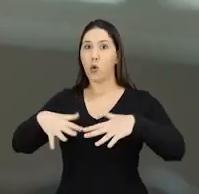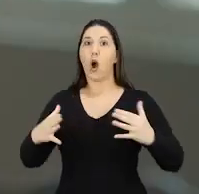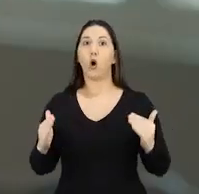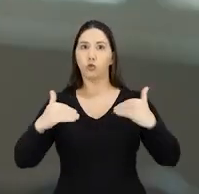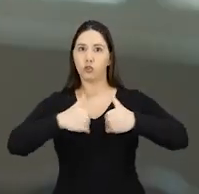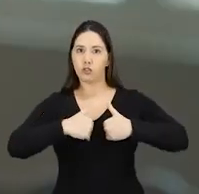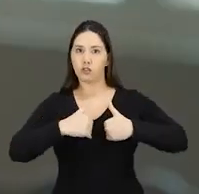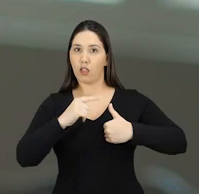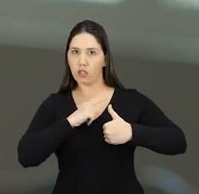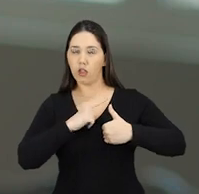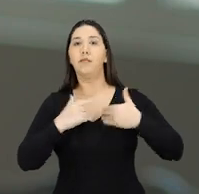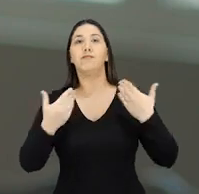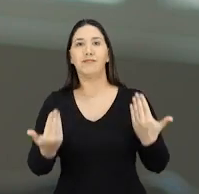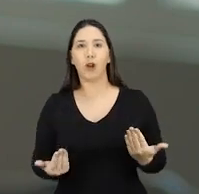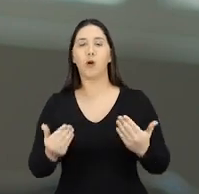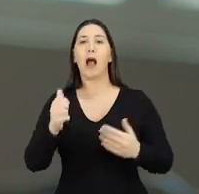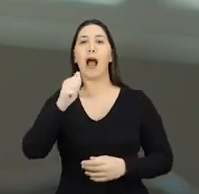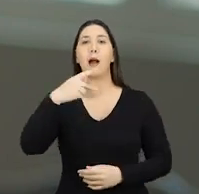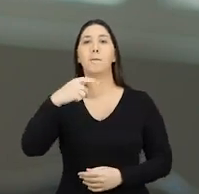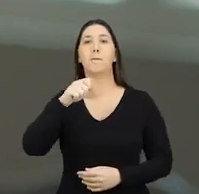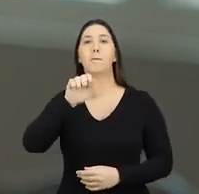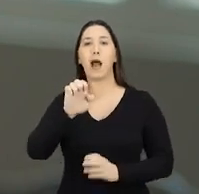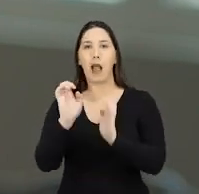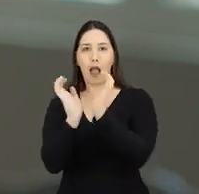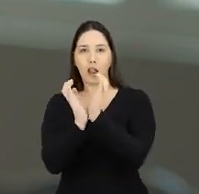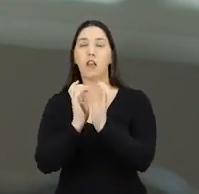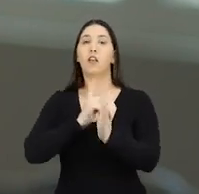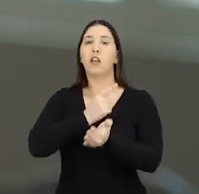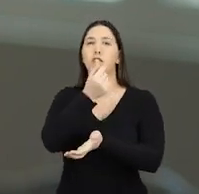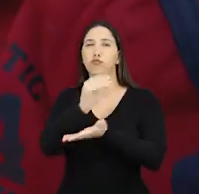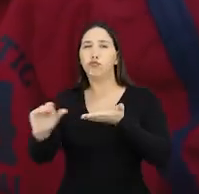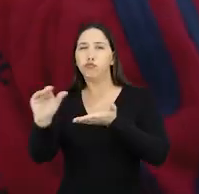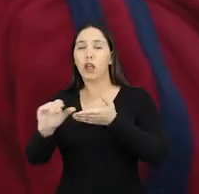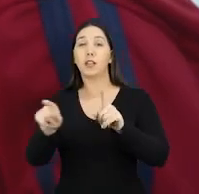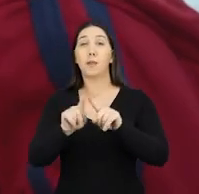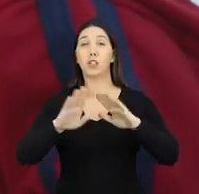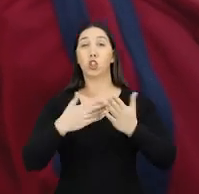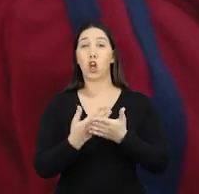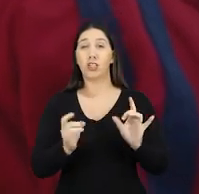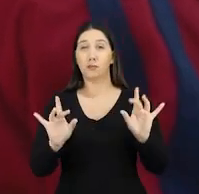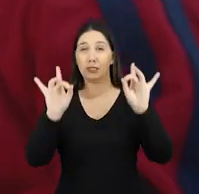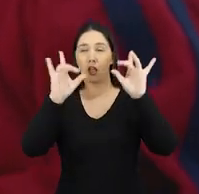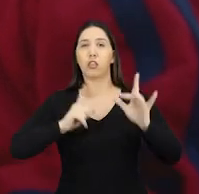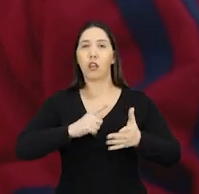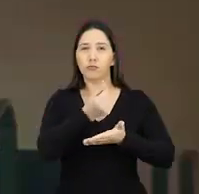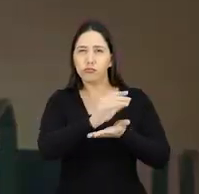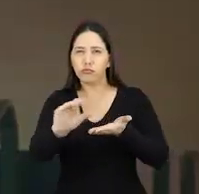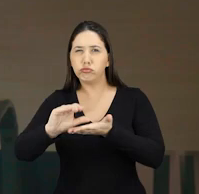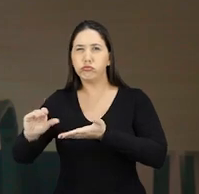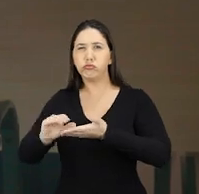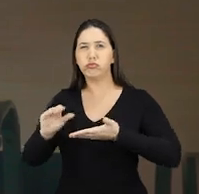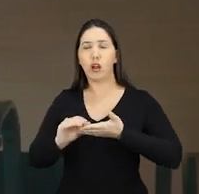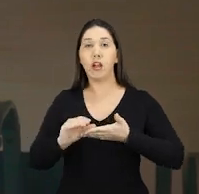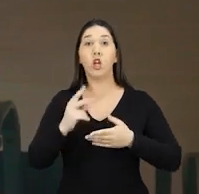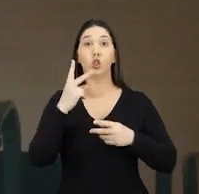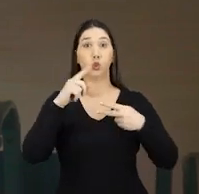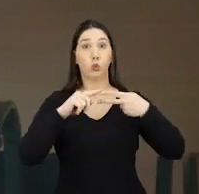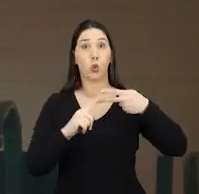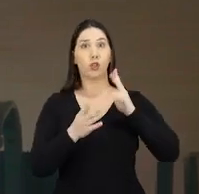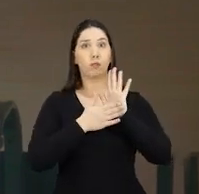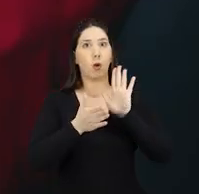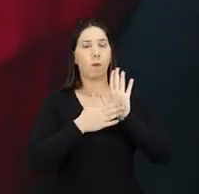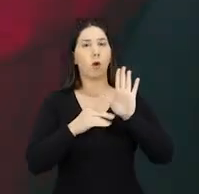Aumentei o repasse para as APAES, as nossas escolas de educação especial nesse ano, e temos 12 propostas concretas para apoiar as